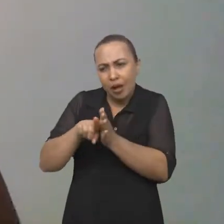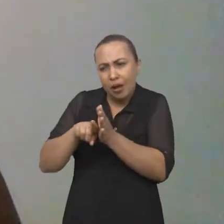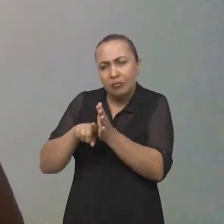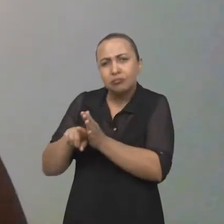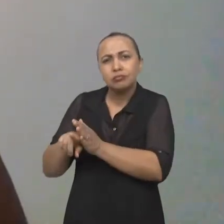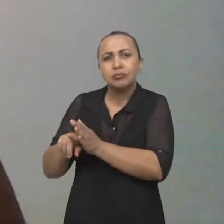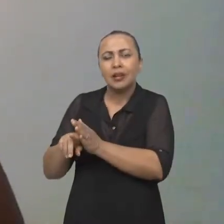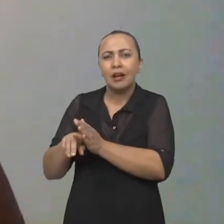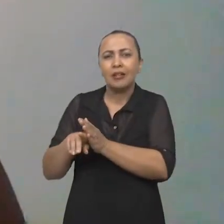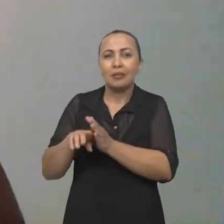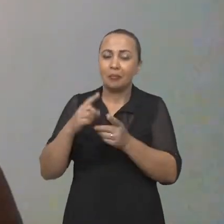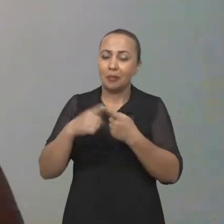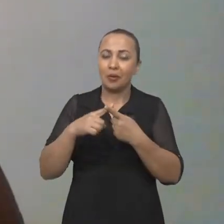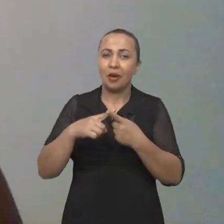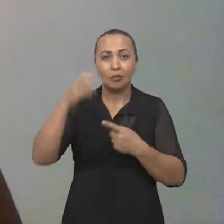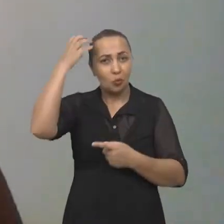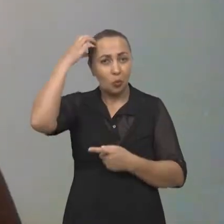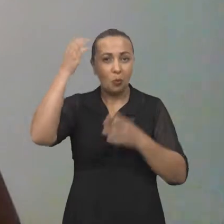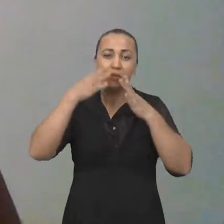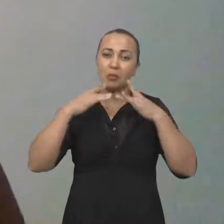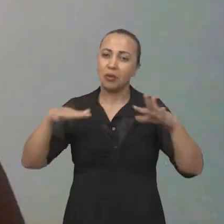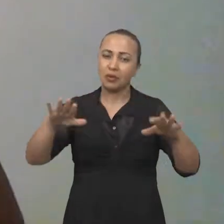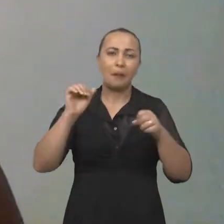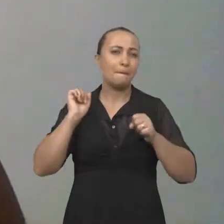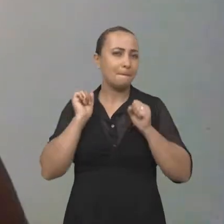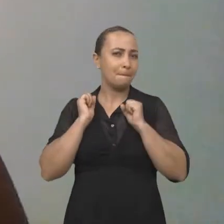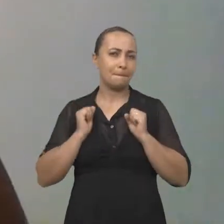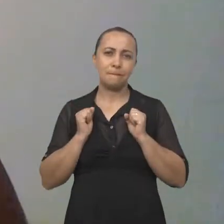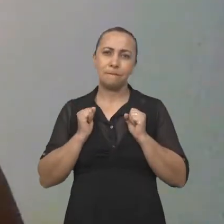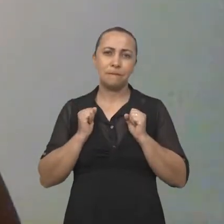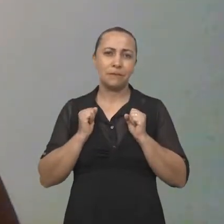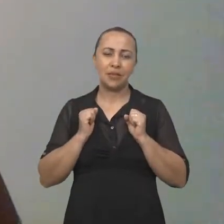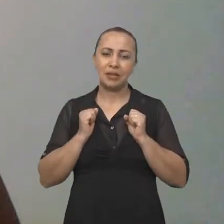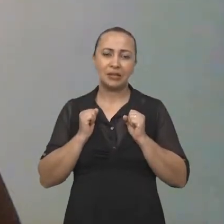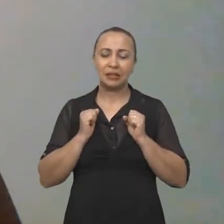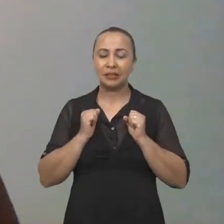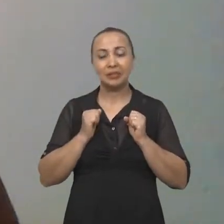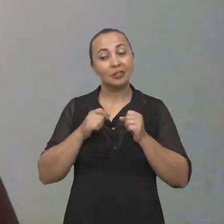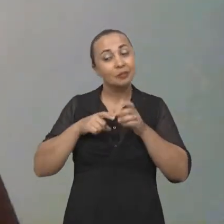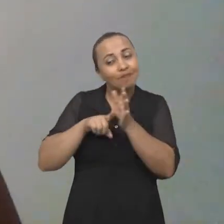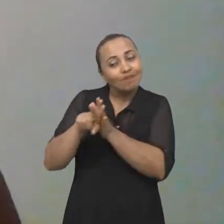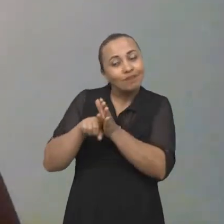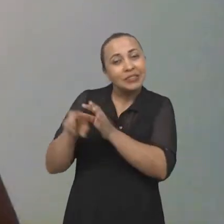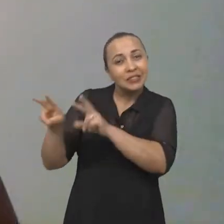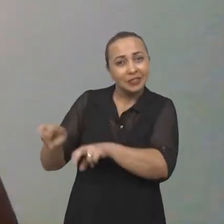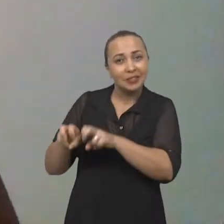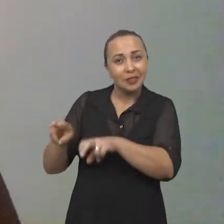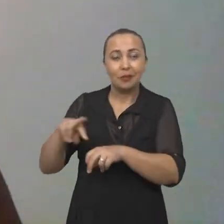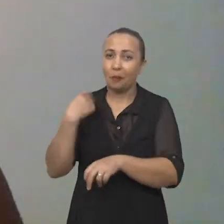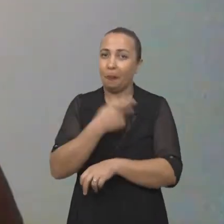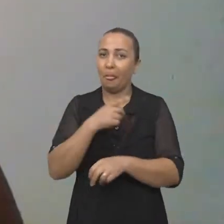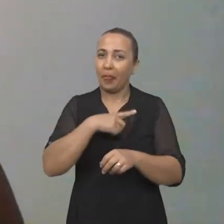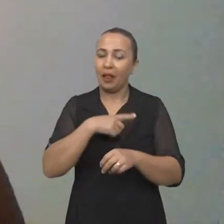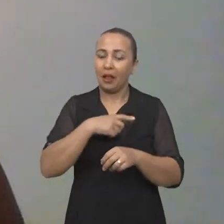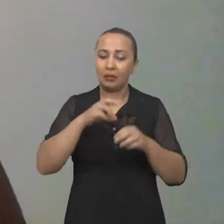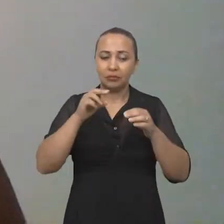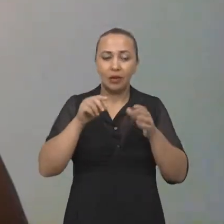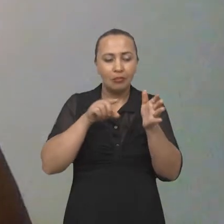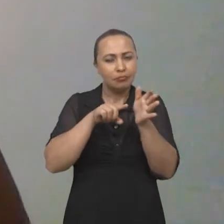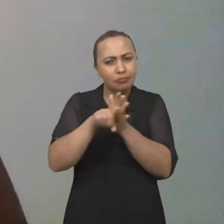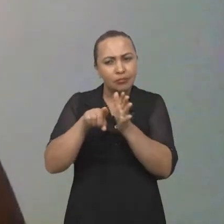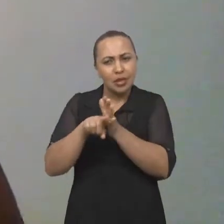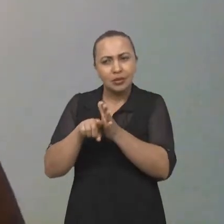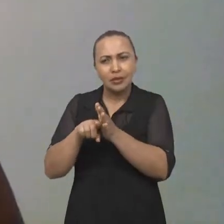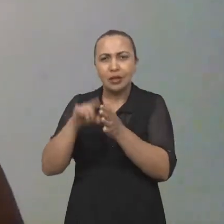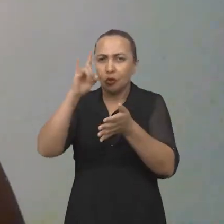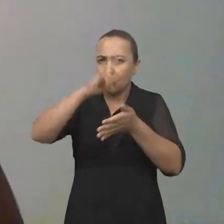agora, porque por conta da pandemia estamos imobilizados de ir para campo, então a gente tem feito um